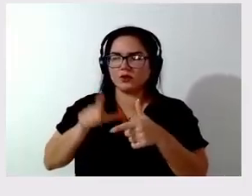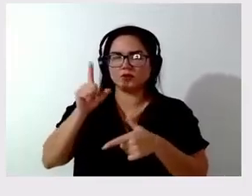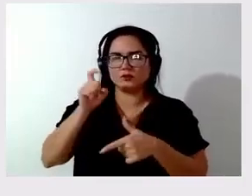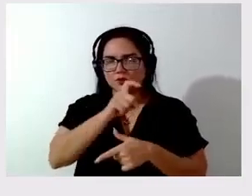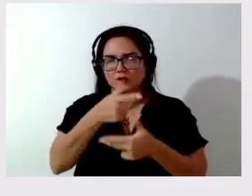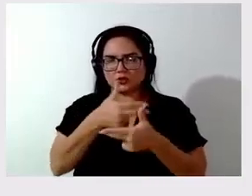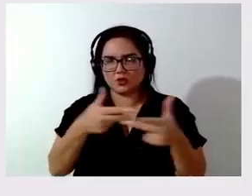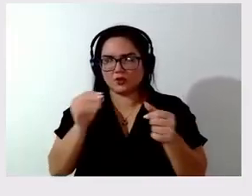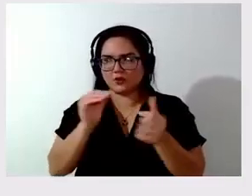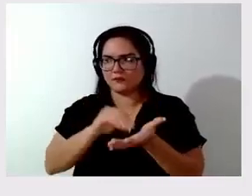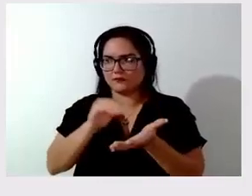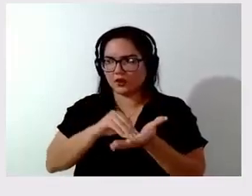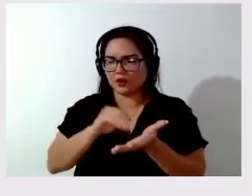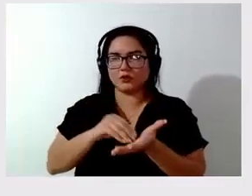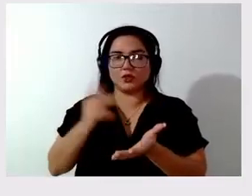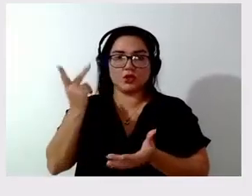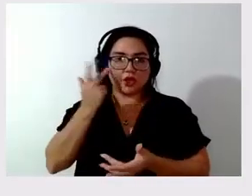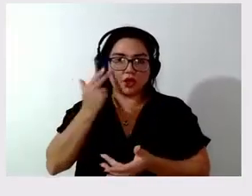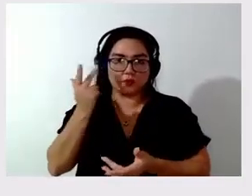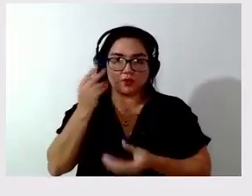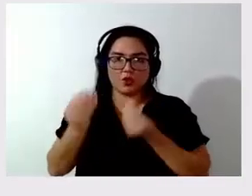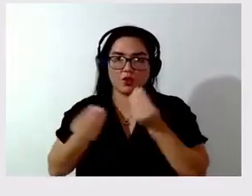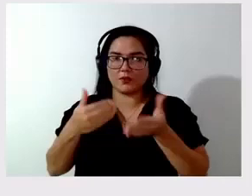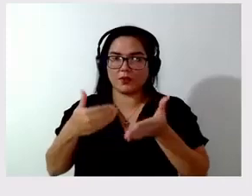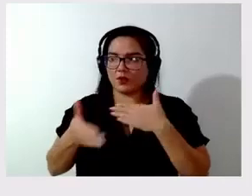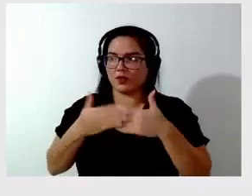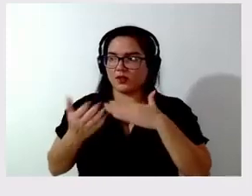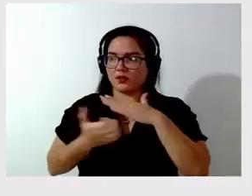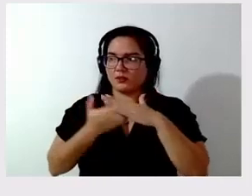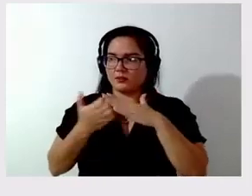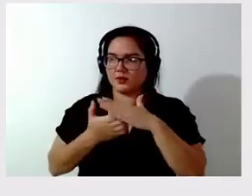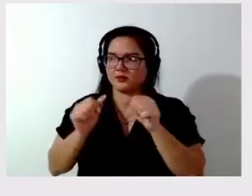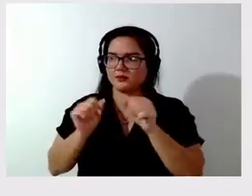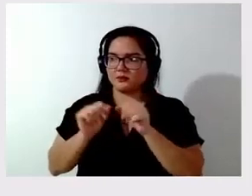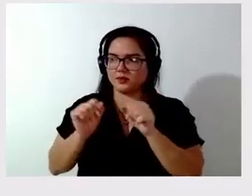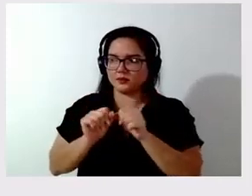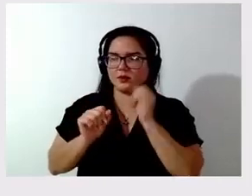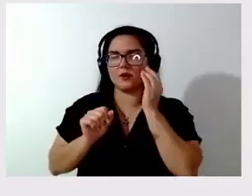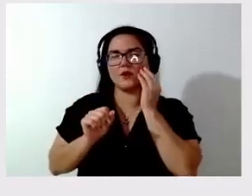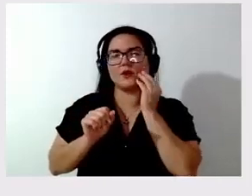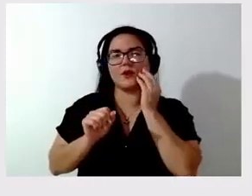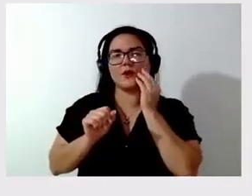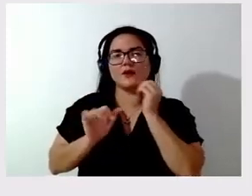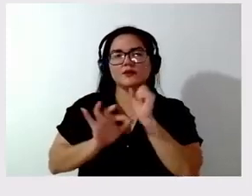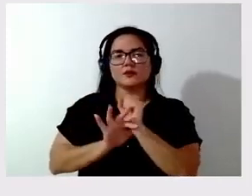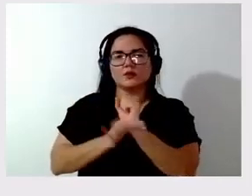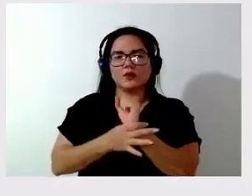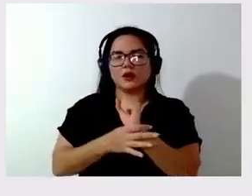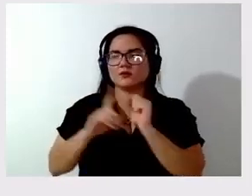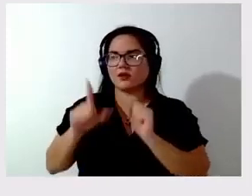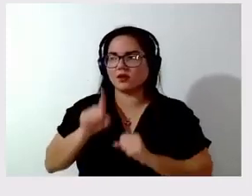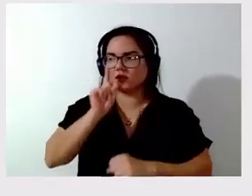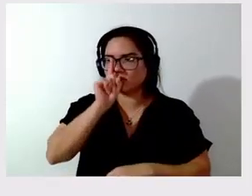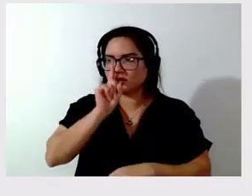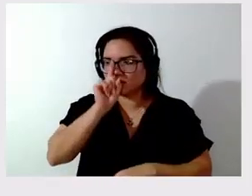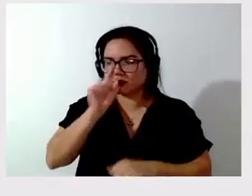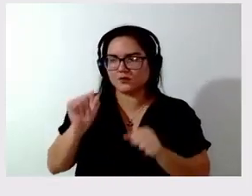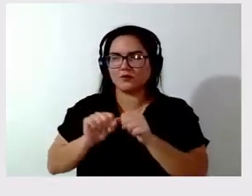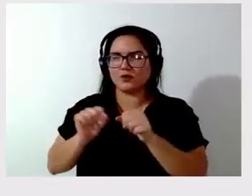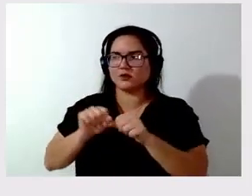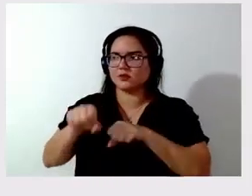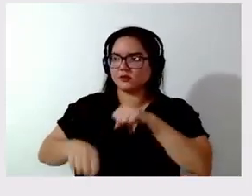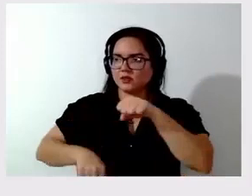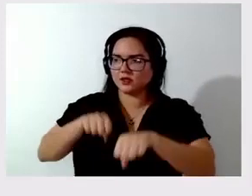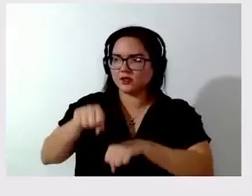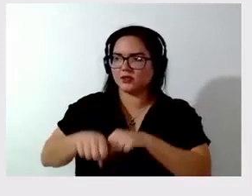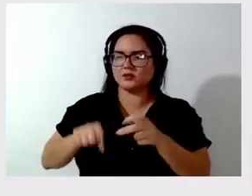guarda-corpo, que seria normal, qualquer empresa iria fazer um guarda-corpo ali para segurança, um risco para ciclista, pedestre. Então